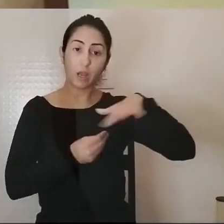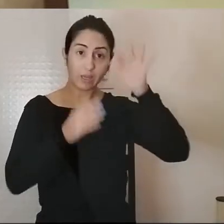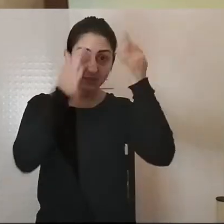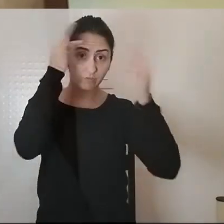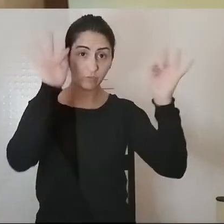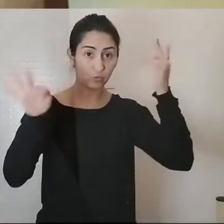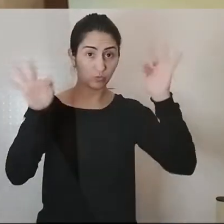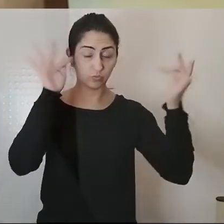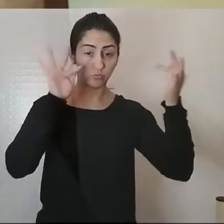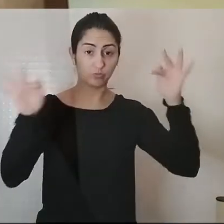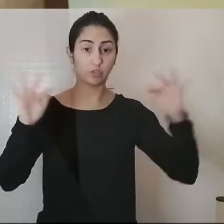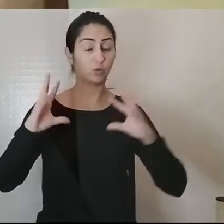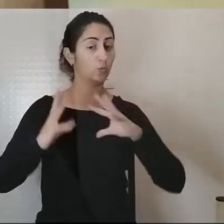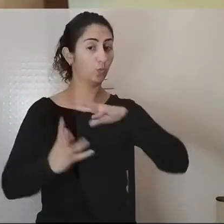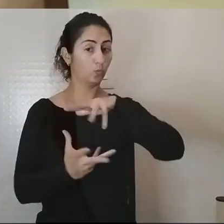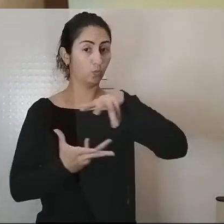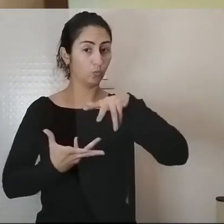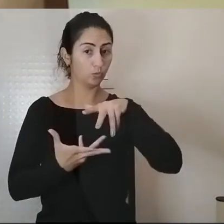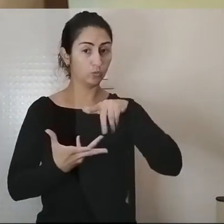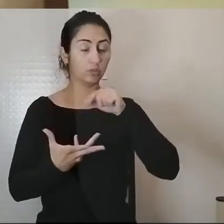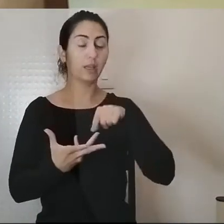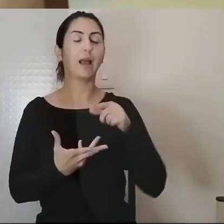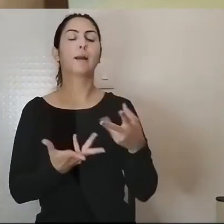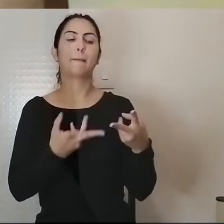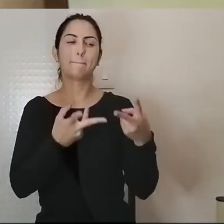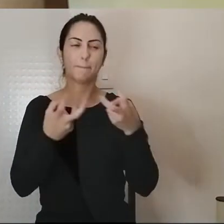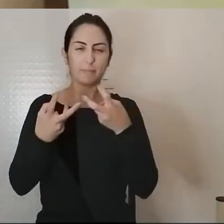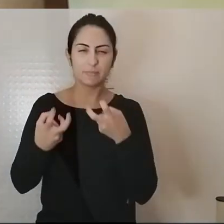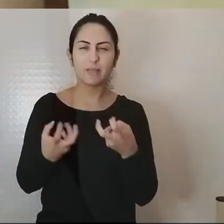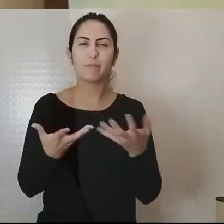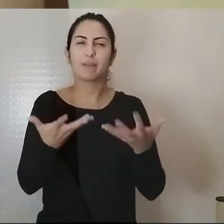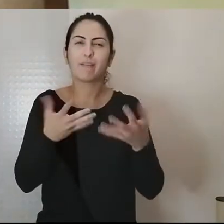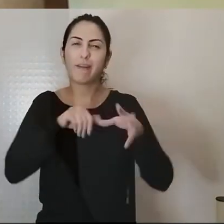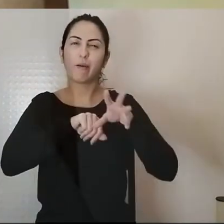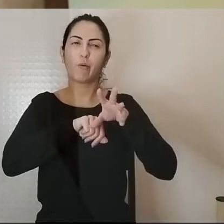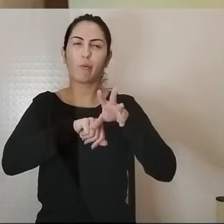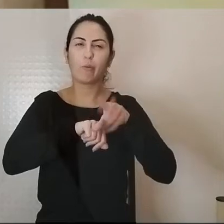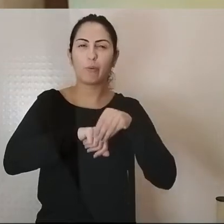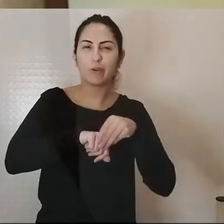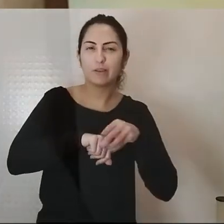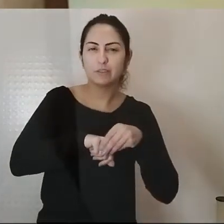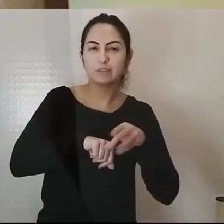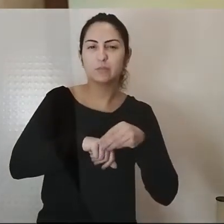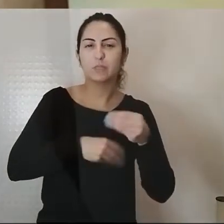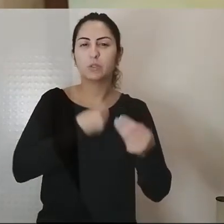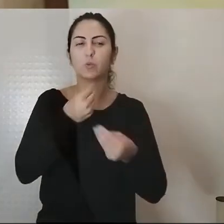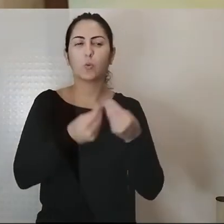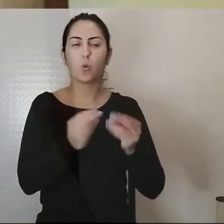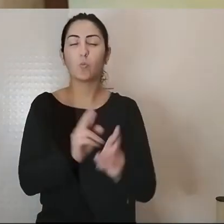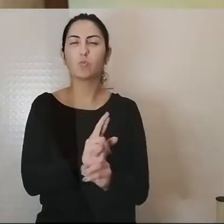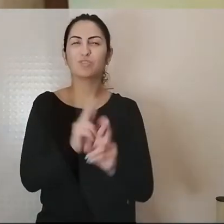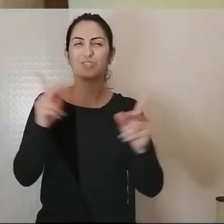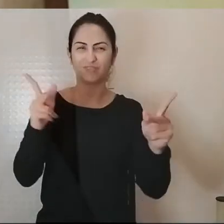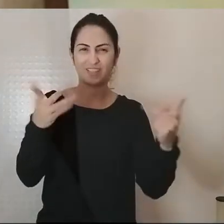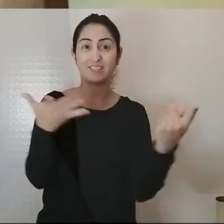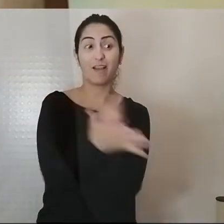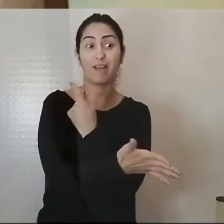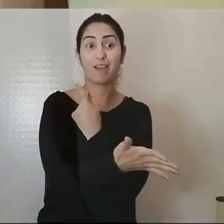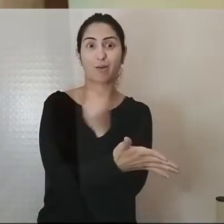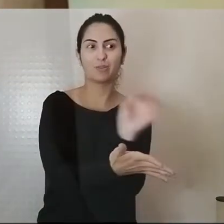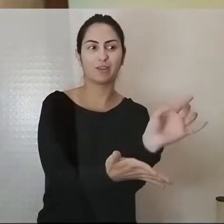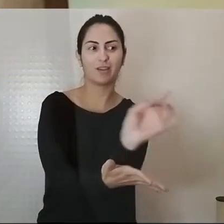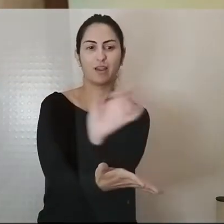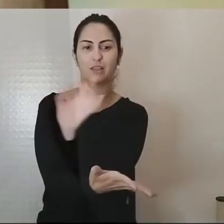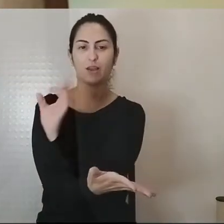que reconhece e procura conhecer as imperfeições individuais e tenta superá-las.